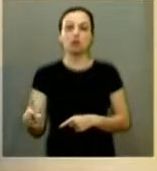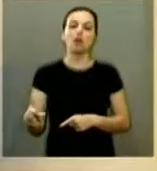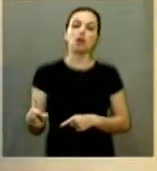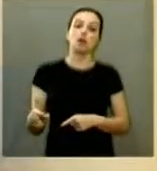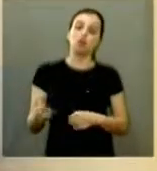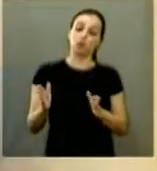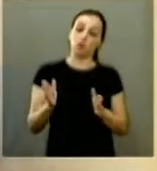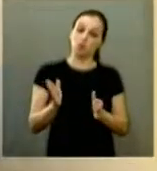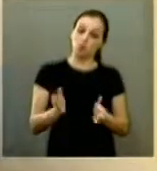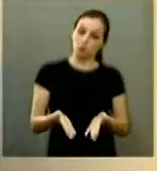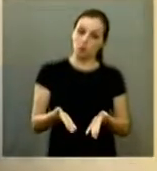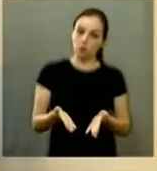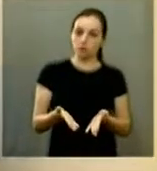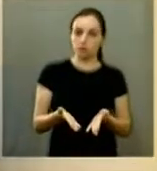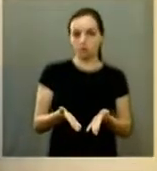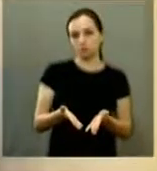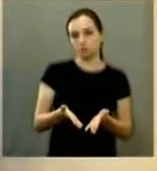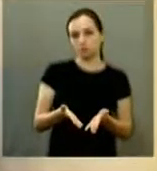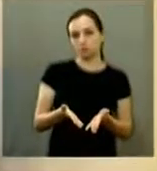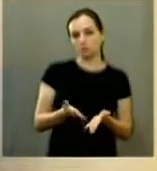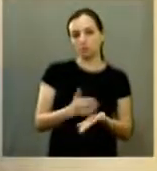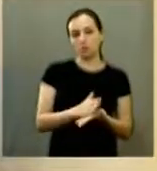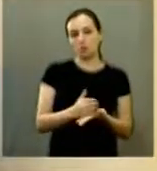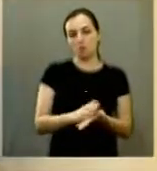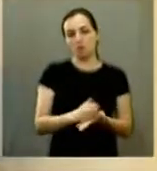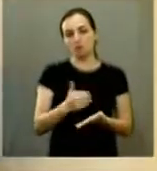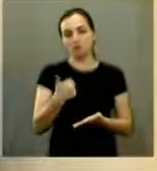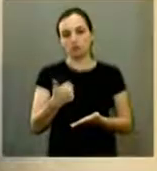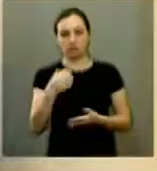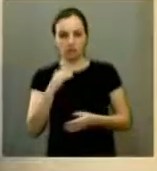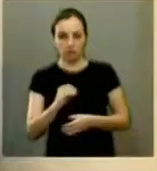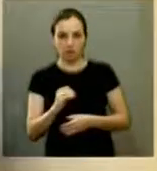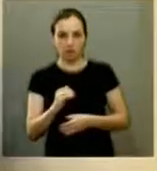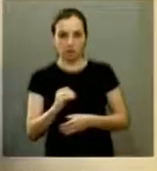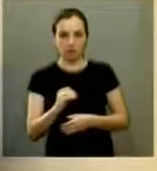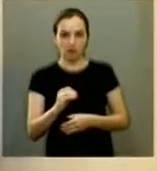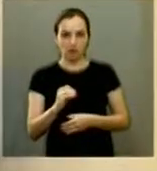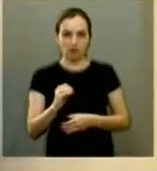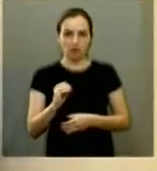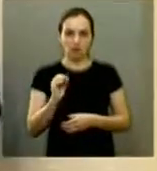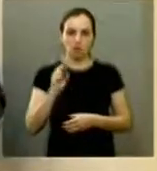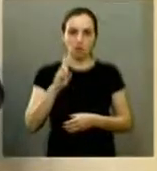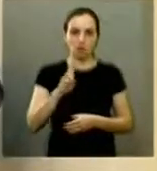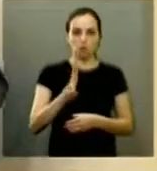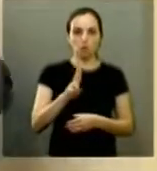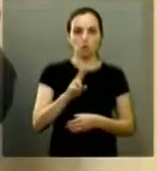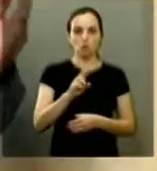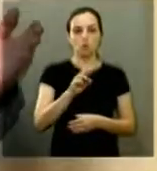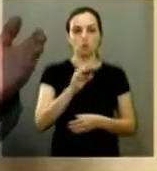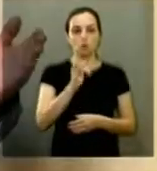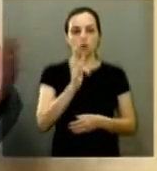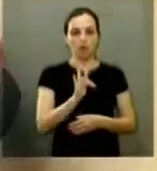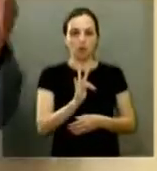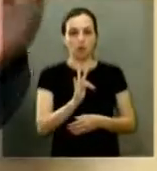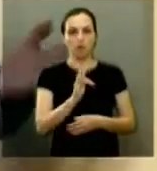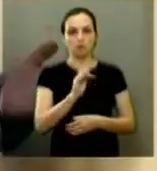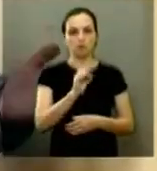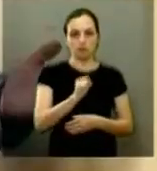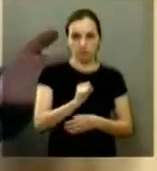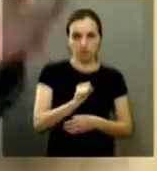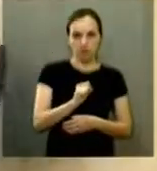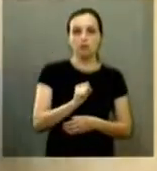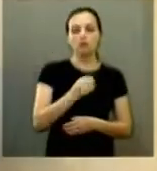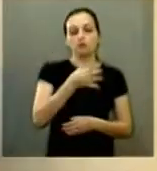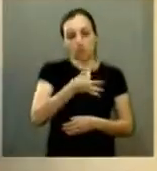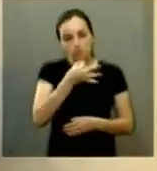aplicando hoje cerca de 10 unidades fiscais então nós estamos sugerindo de